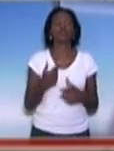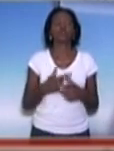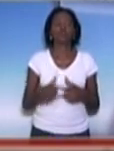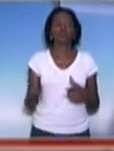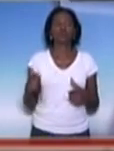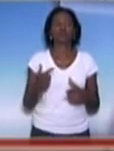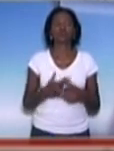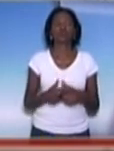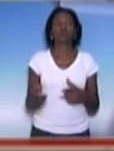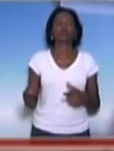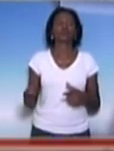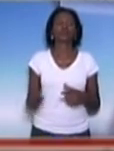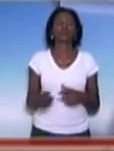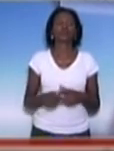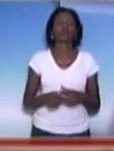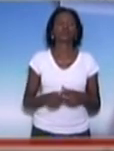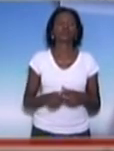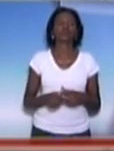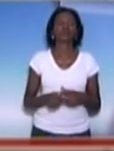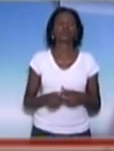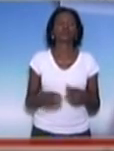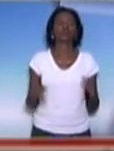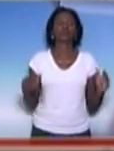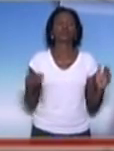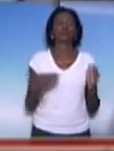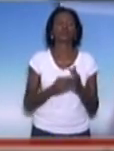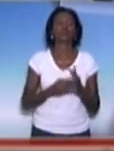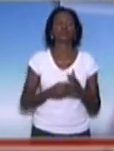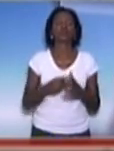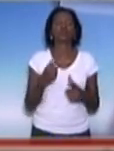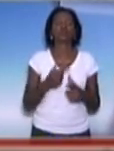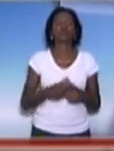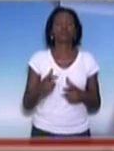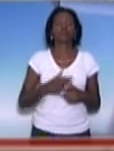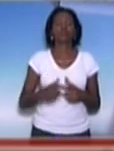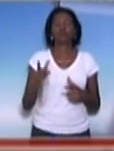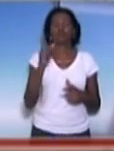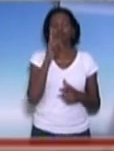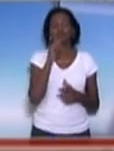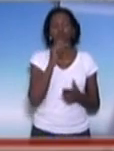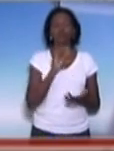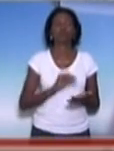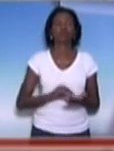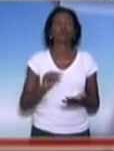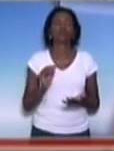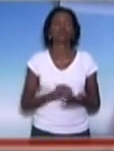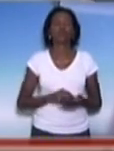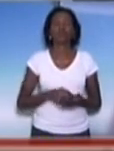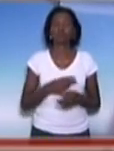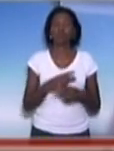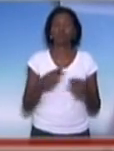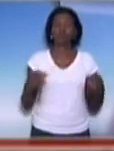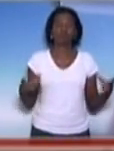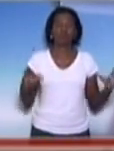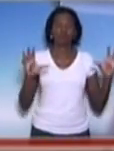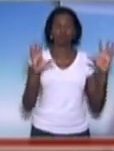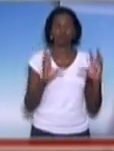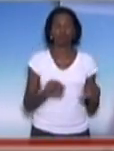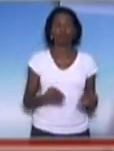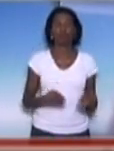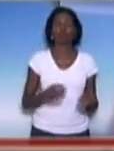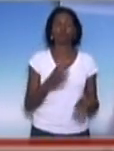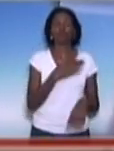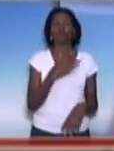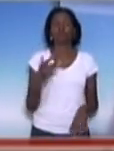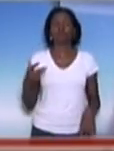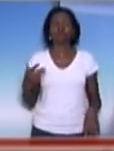colocada. Inclusive, levou até mesmo a uma crise no abastecimento de água. Então, são vários apagões aqui.